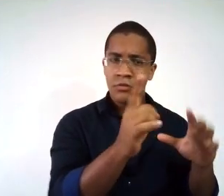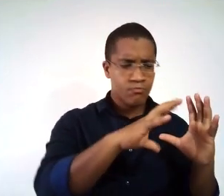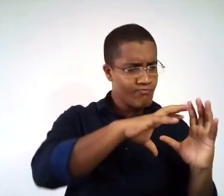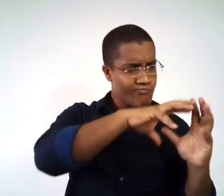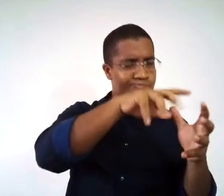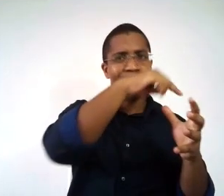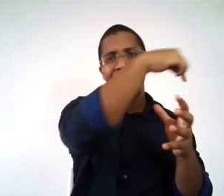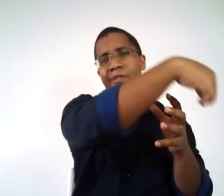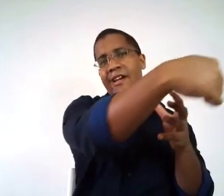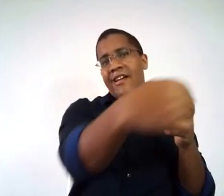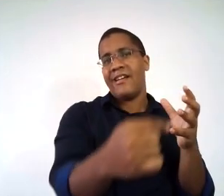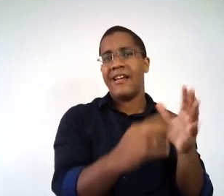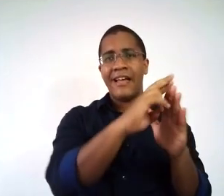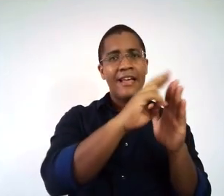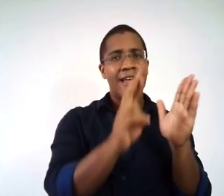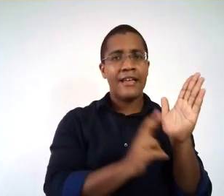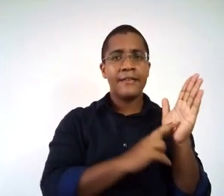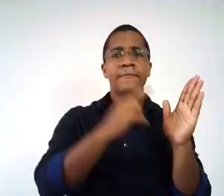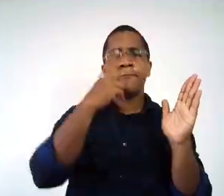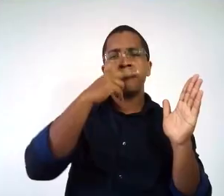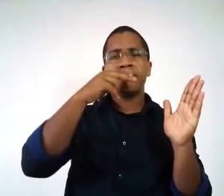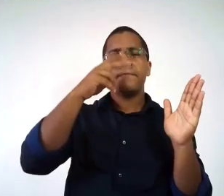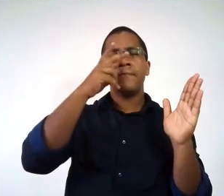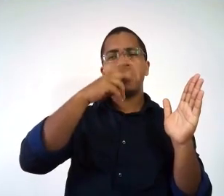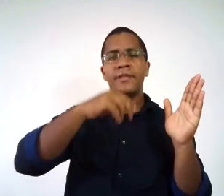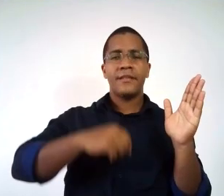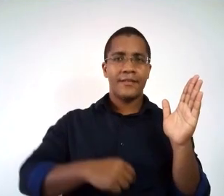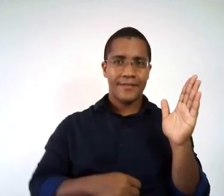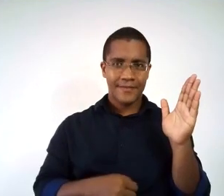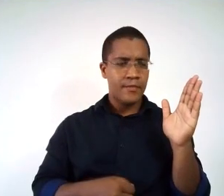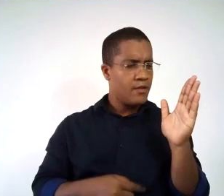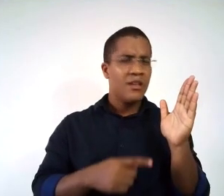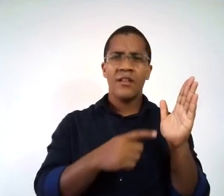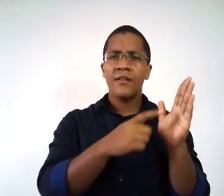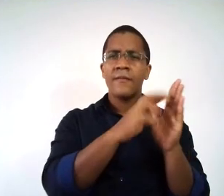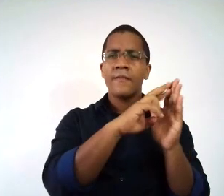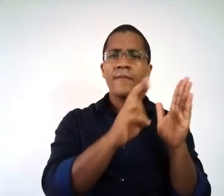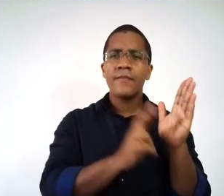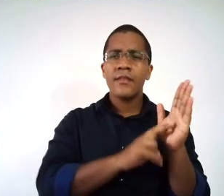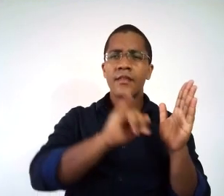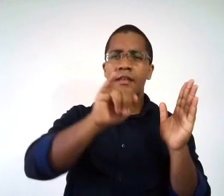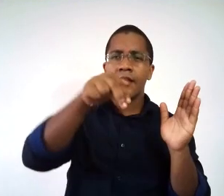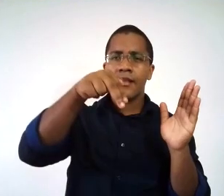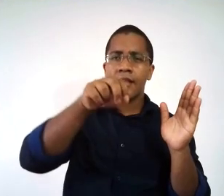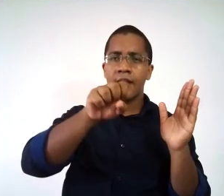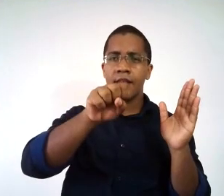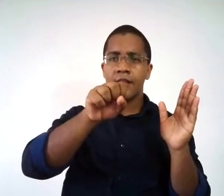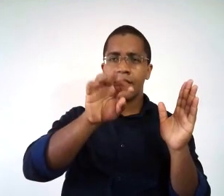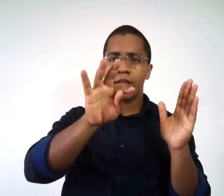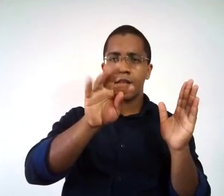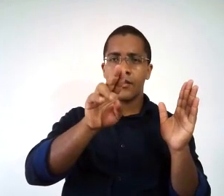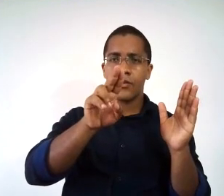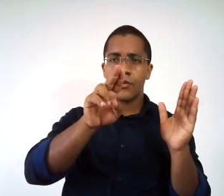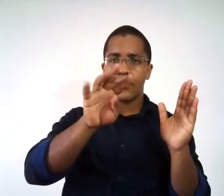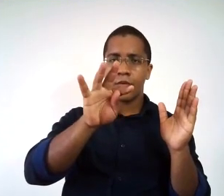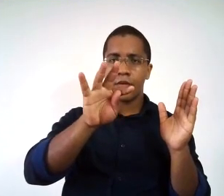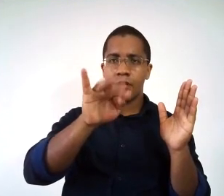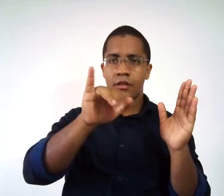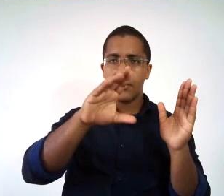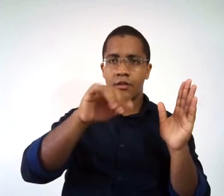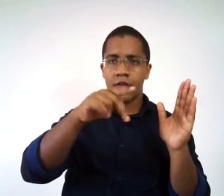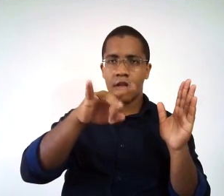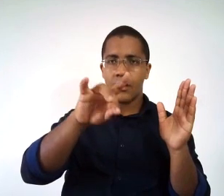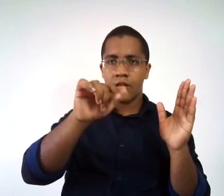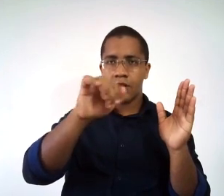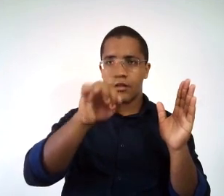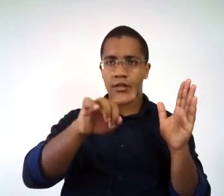de instituições regulamentadoras. Professor, o que você quer dizer com regras institucionalizadas? Eu quero dizer que as